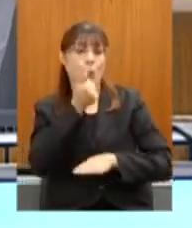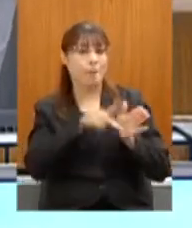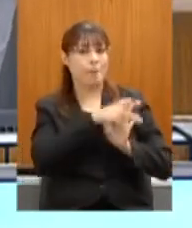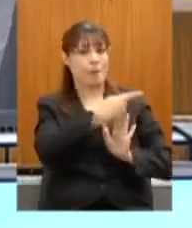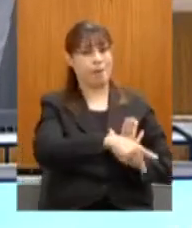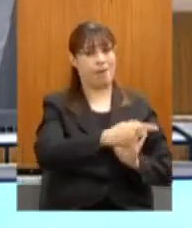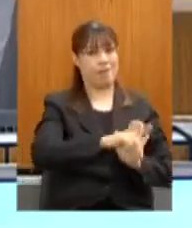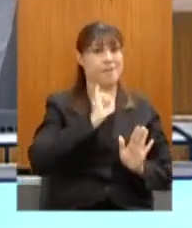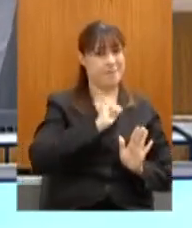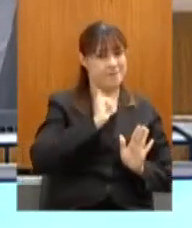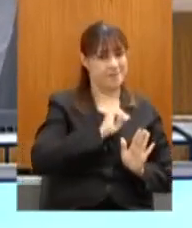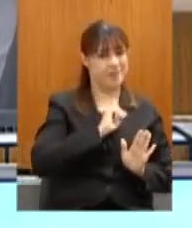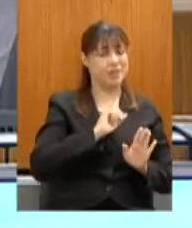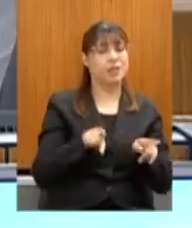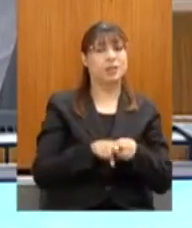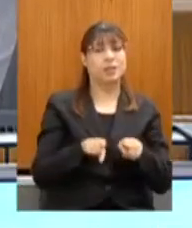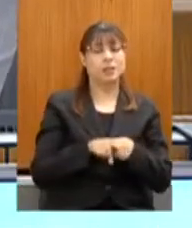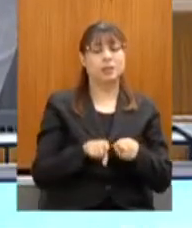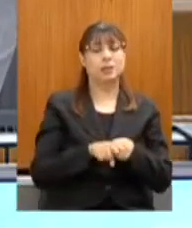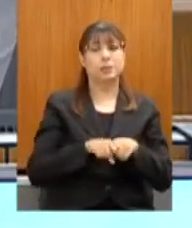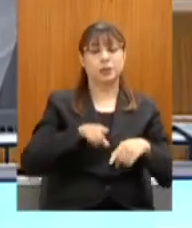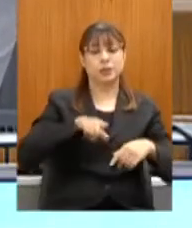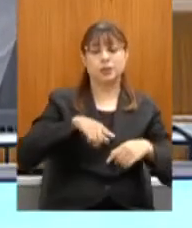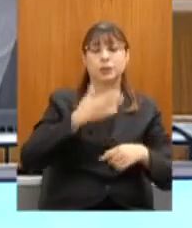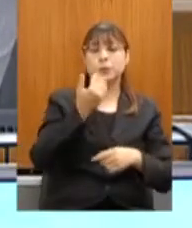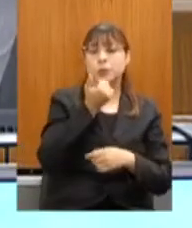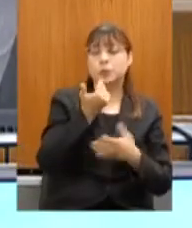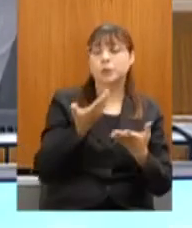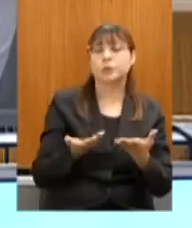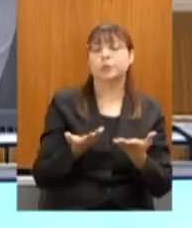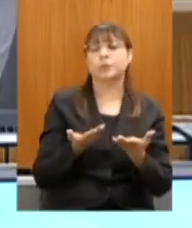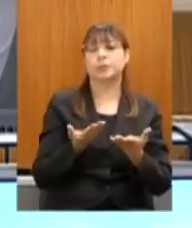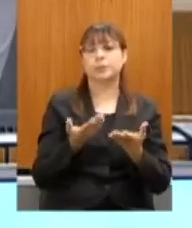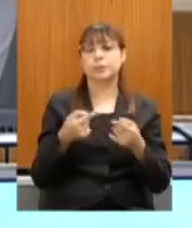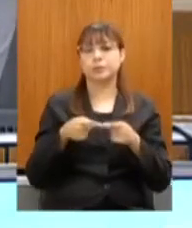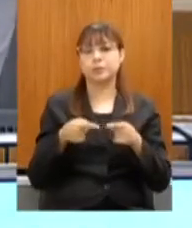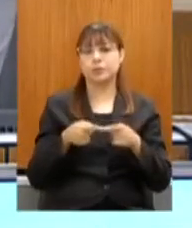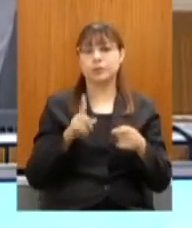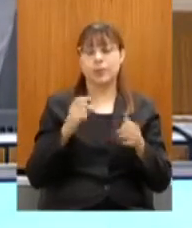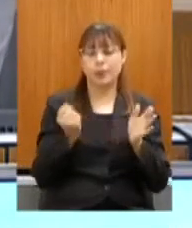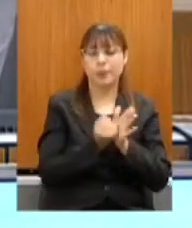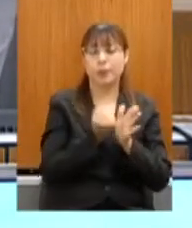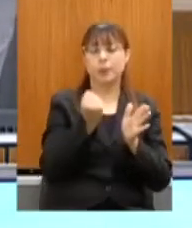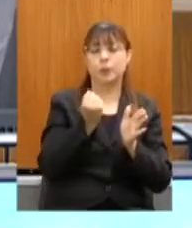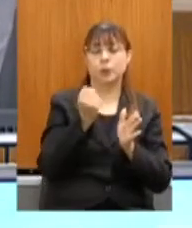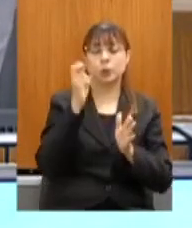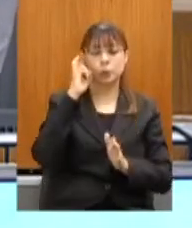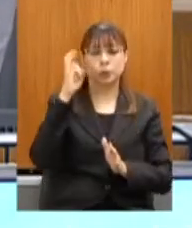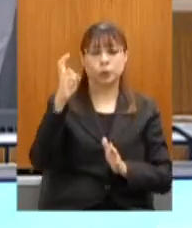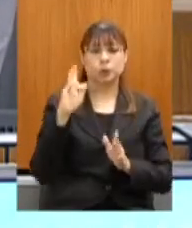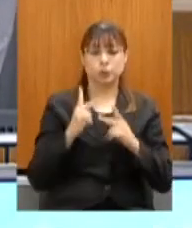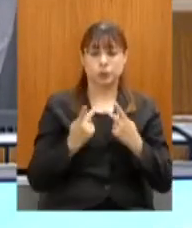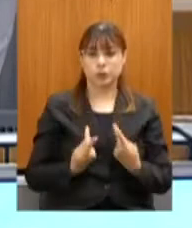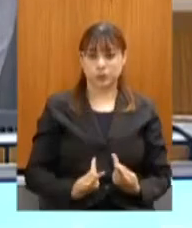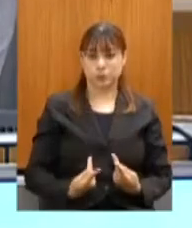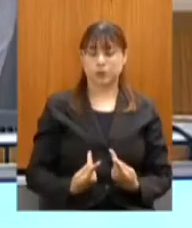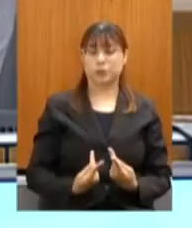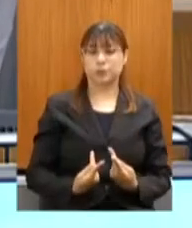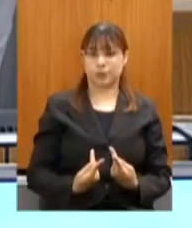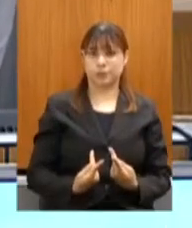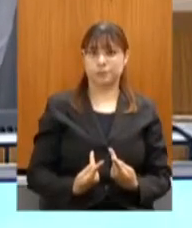exemplo da cozinha mediterrânea, que, em 2015, obteve o título de Patrimônio Cultural da Humanidade enquanto cozinha